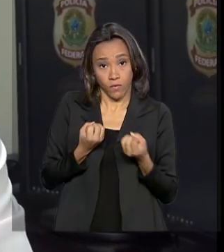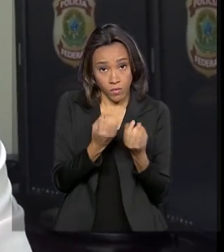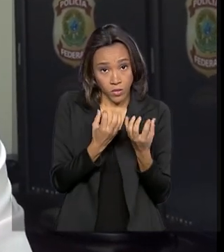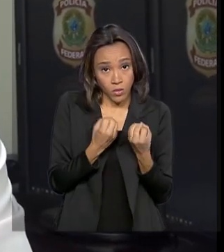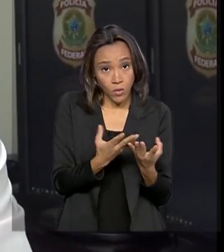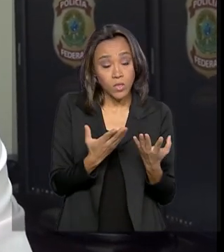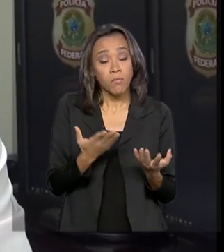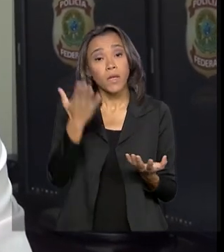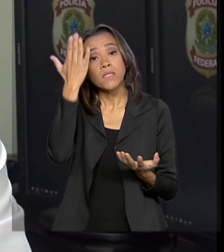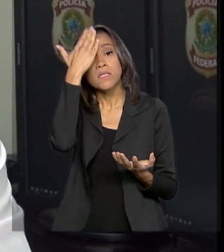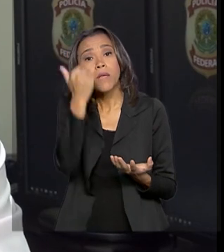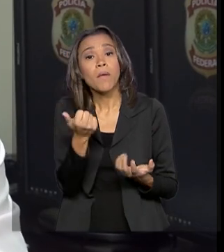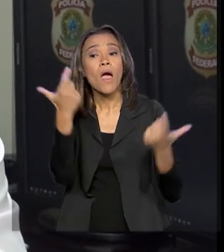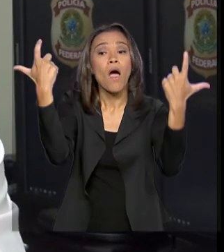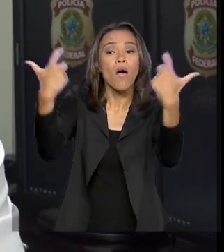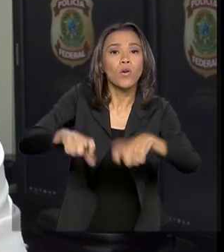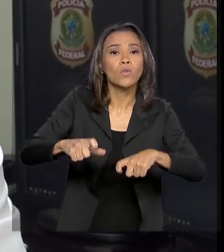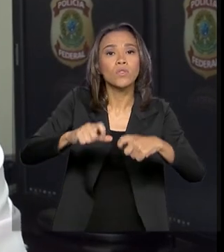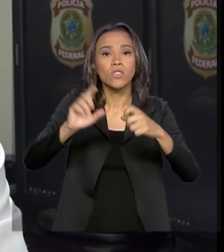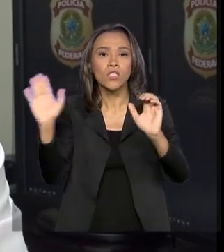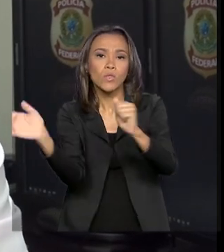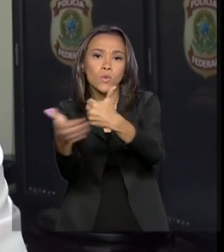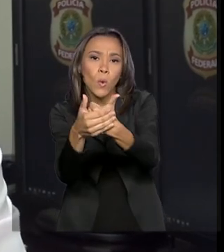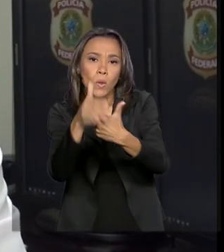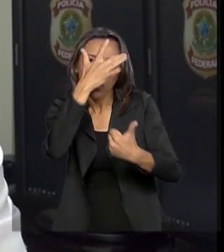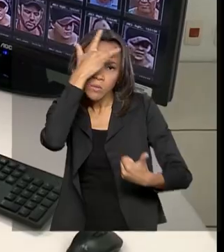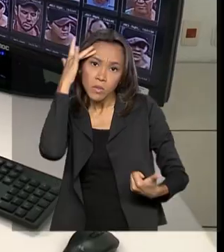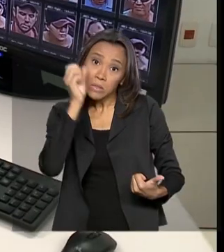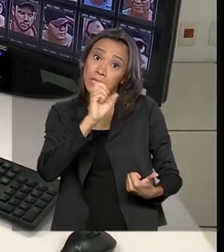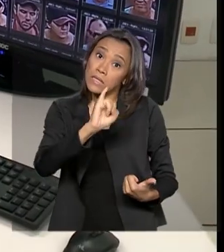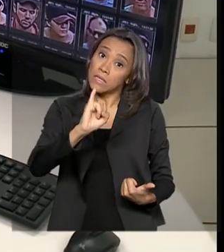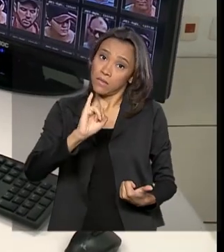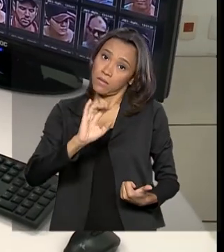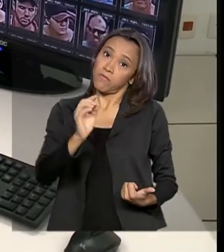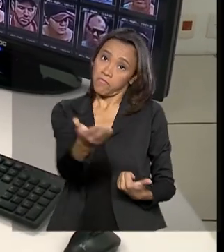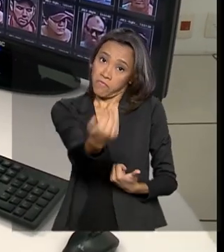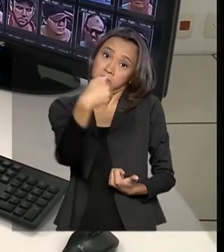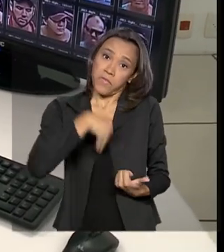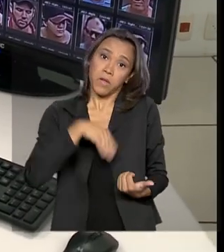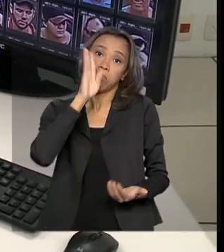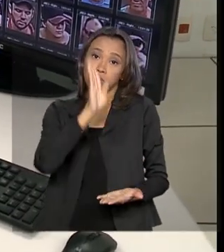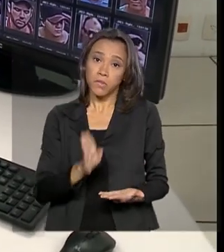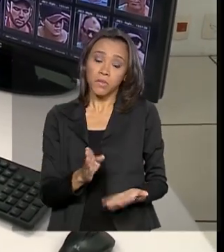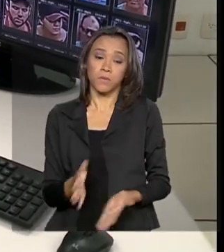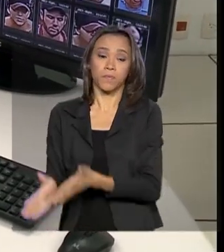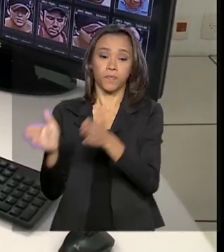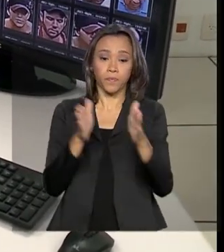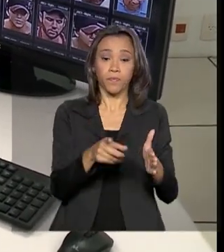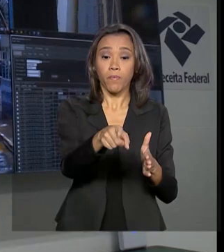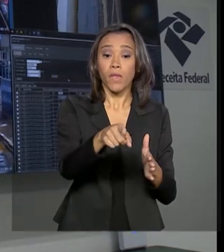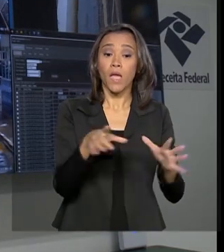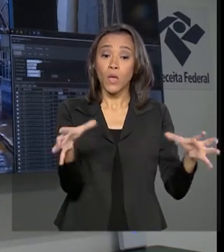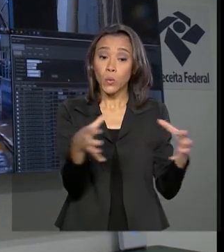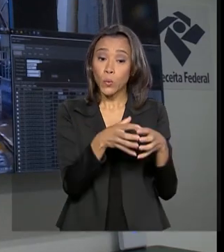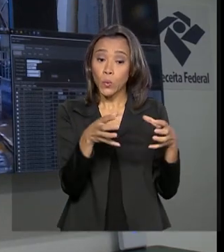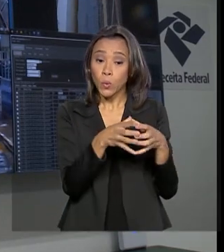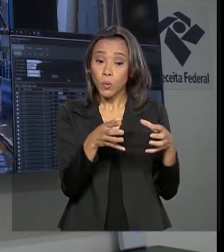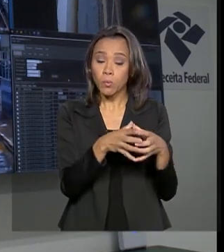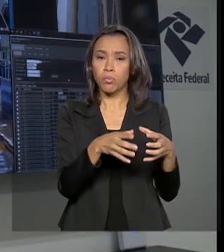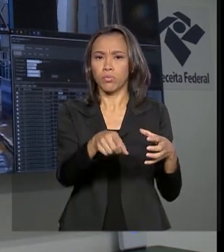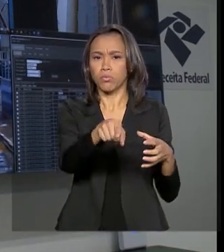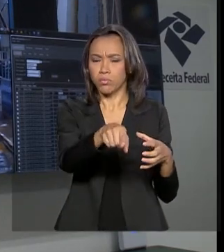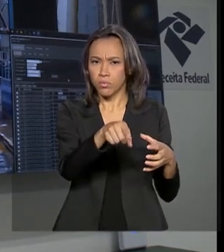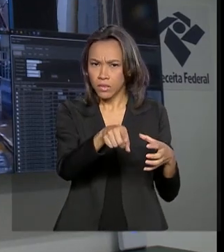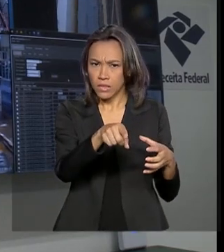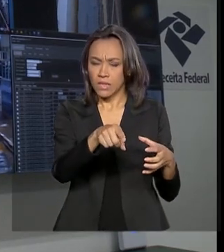interesse na localização dessas pessoas, caso elas tenham vindo para o Brasil. Os presos eram integrantes da facção brasileira Primeiro Comando